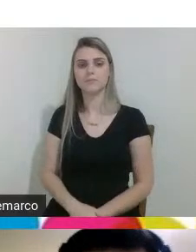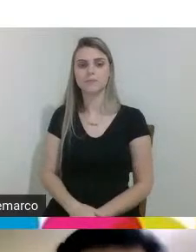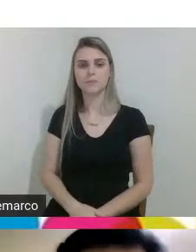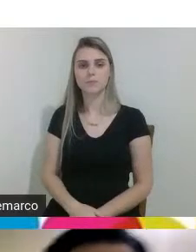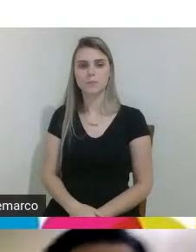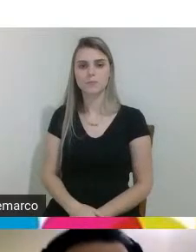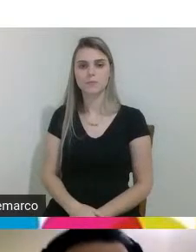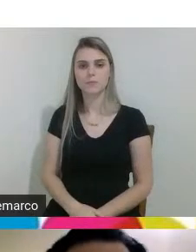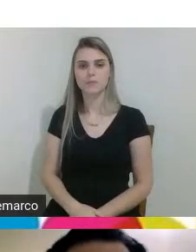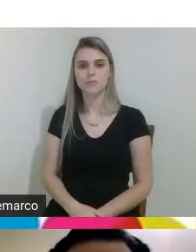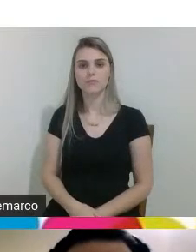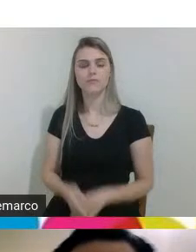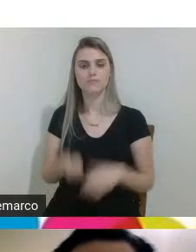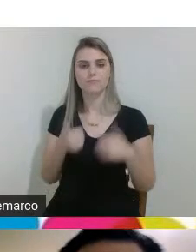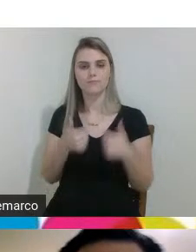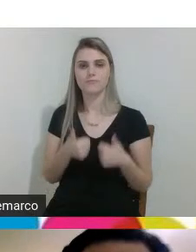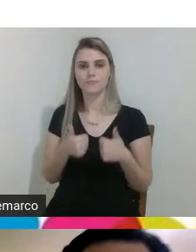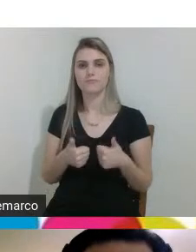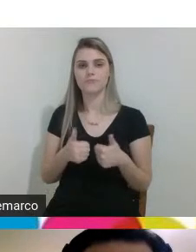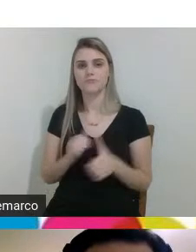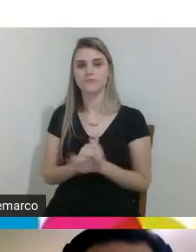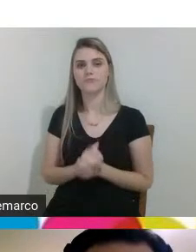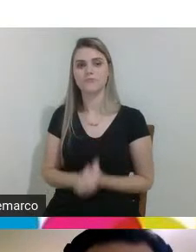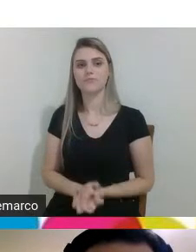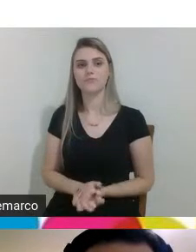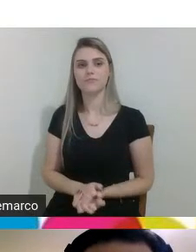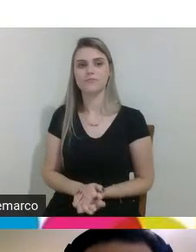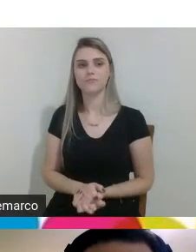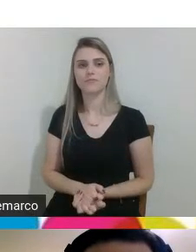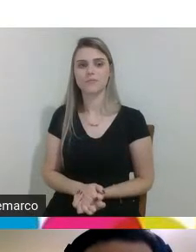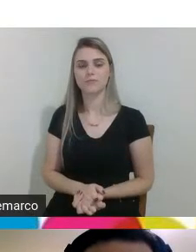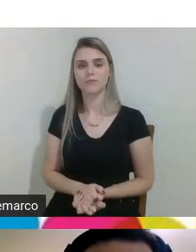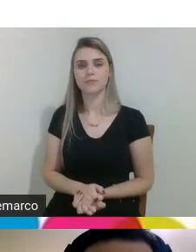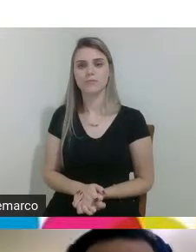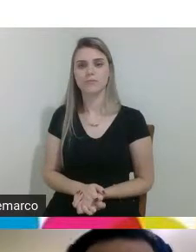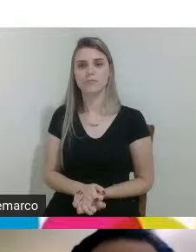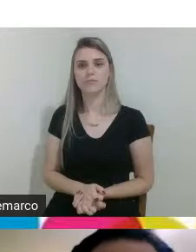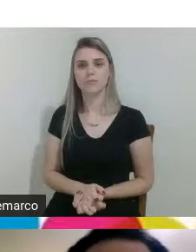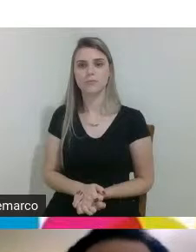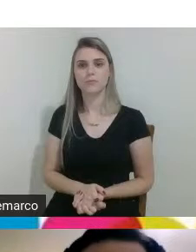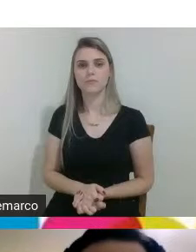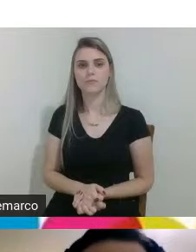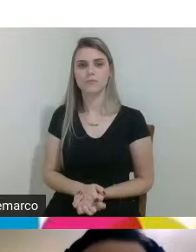muito bem os professores gostariam de comentar algo?